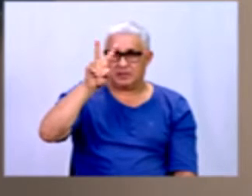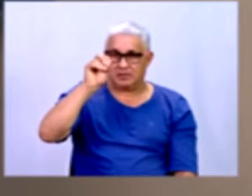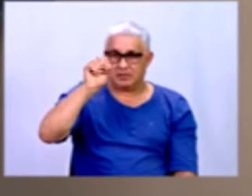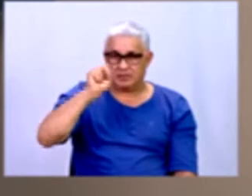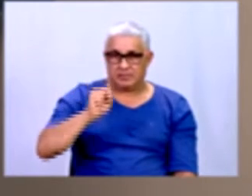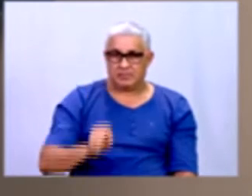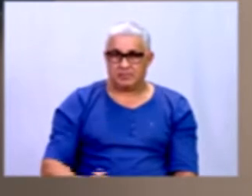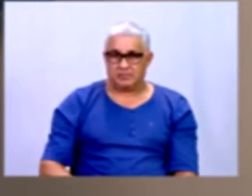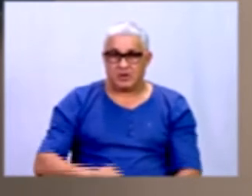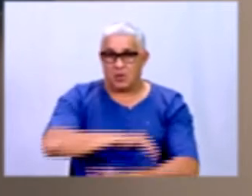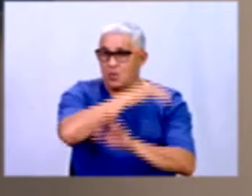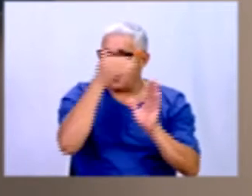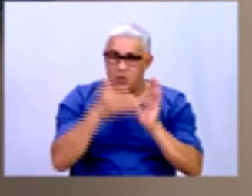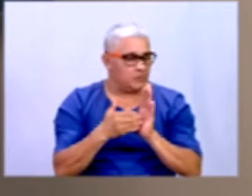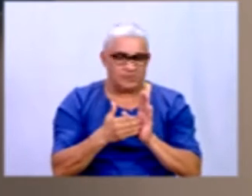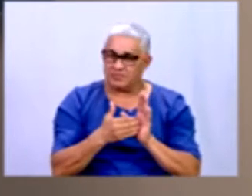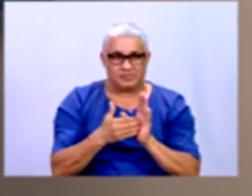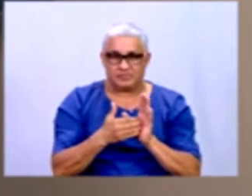não é o todo, né?